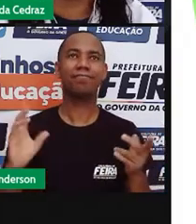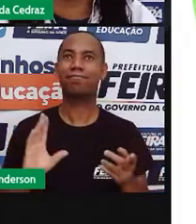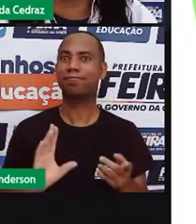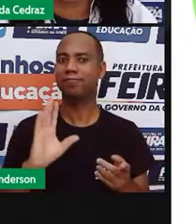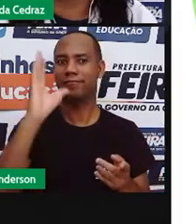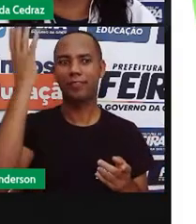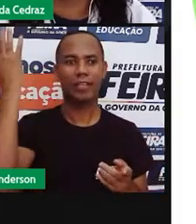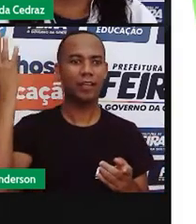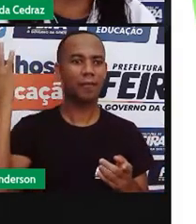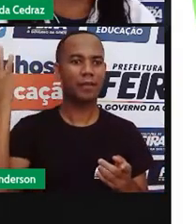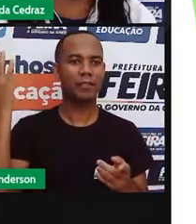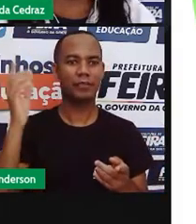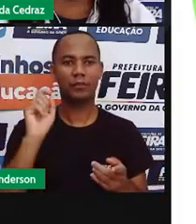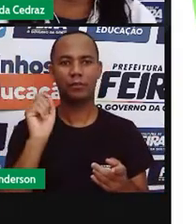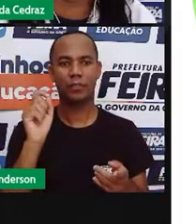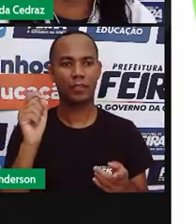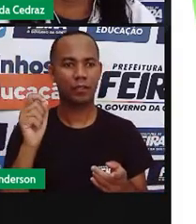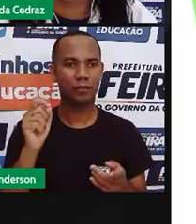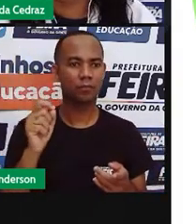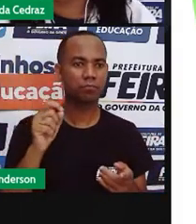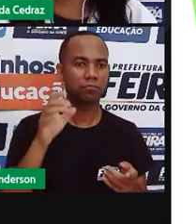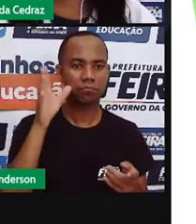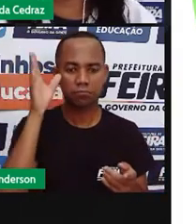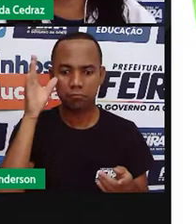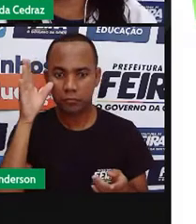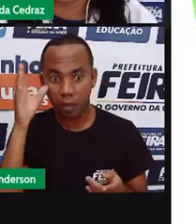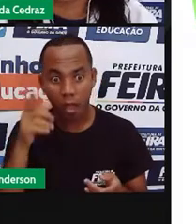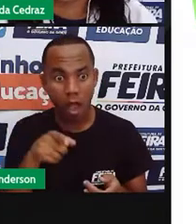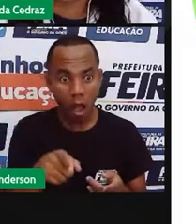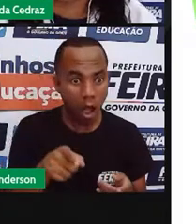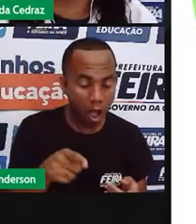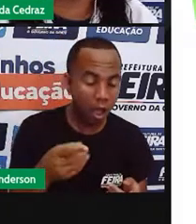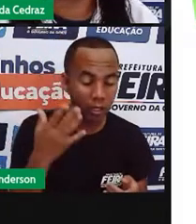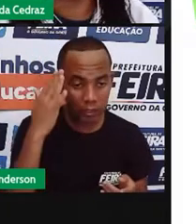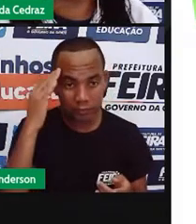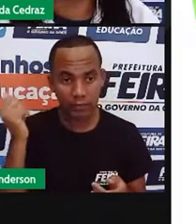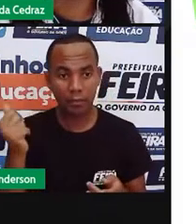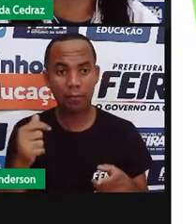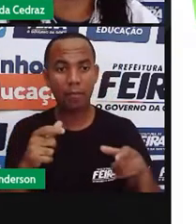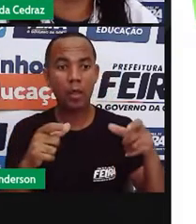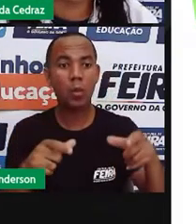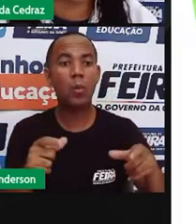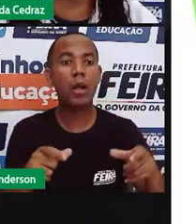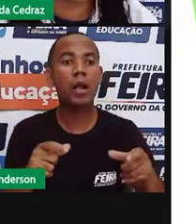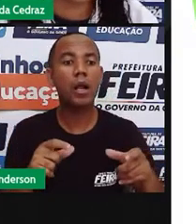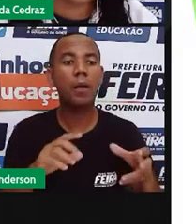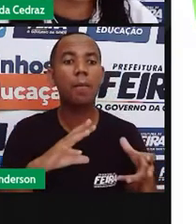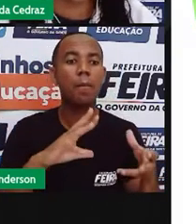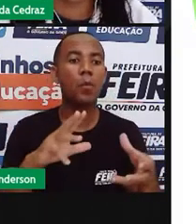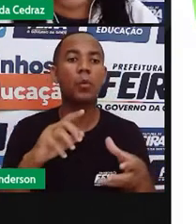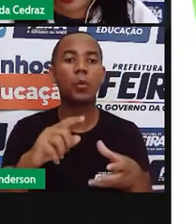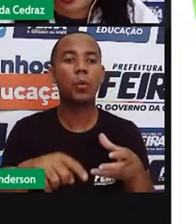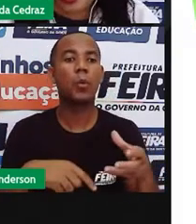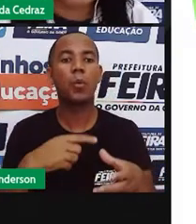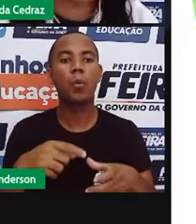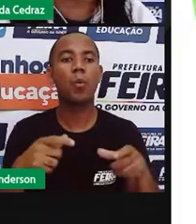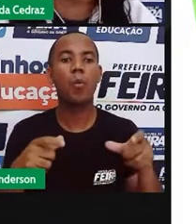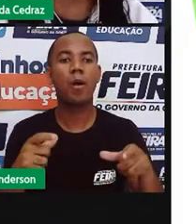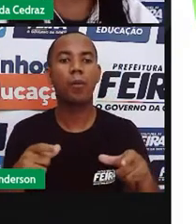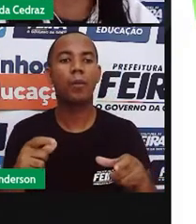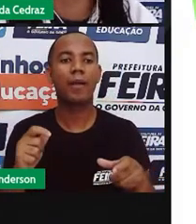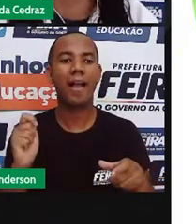acontecimentos, coisas curiosas de todas as partes do mundo, graças à internet. A